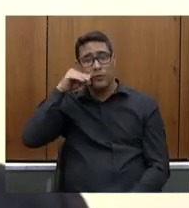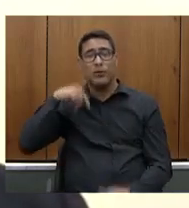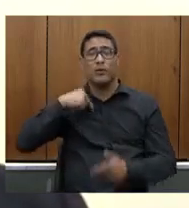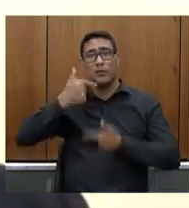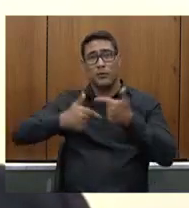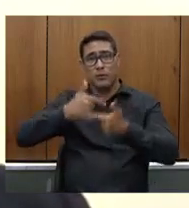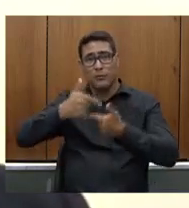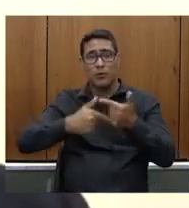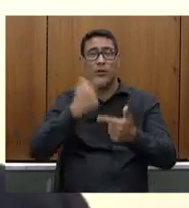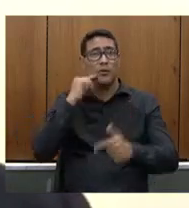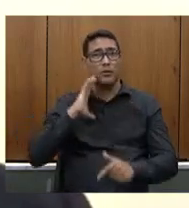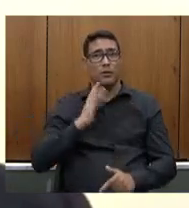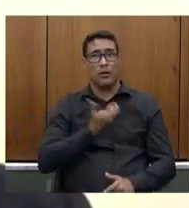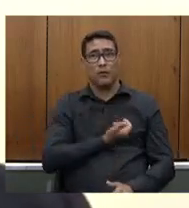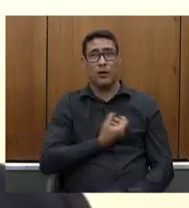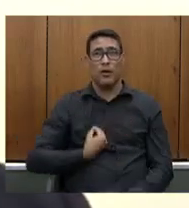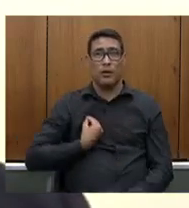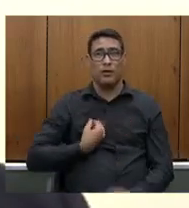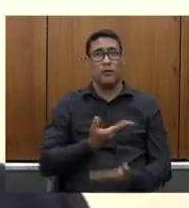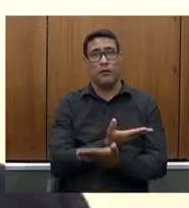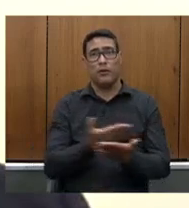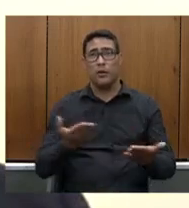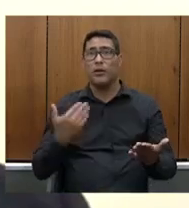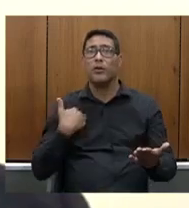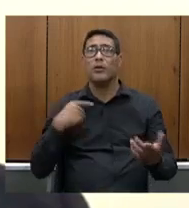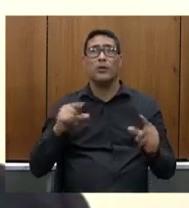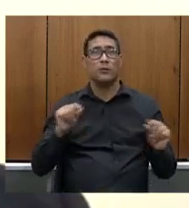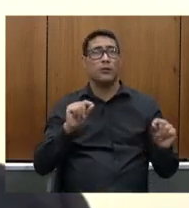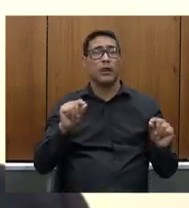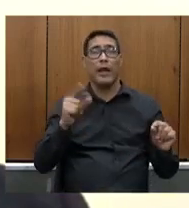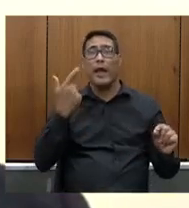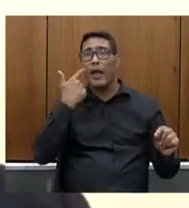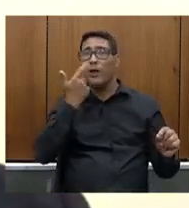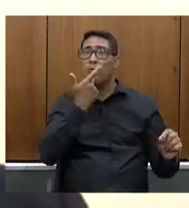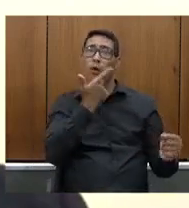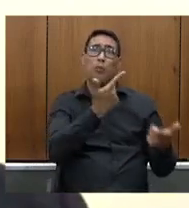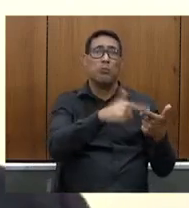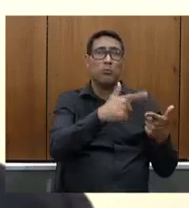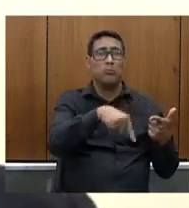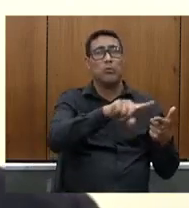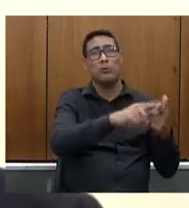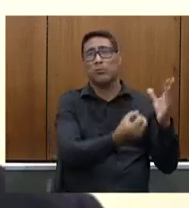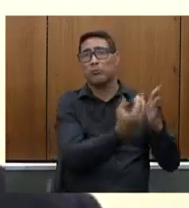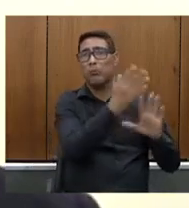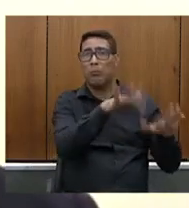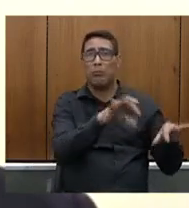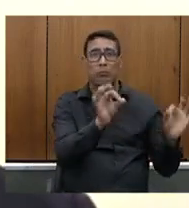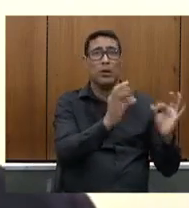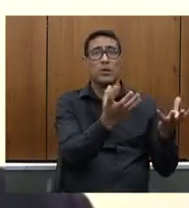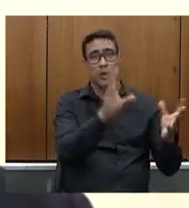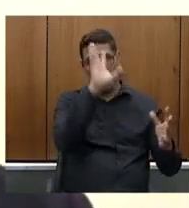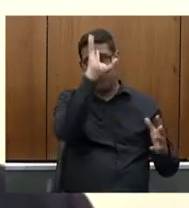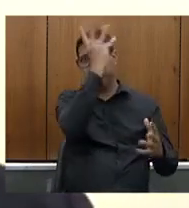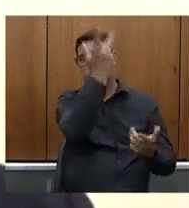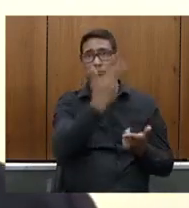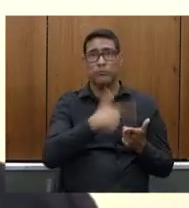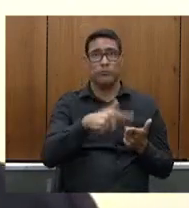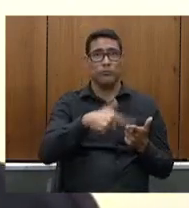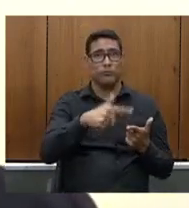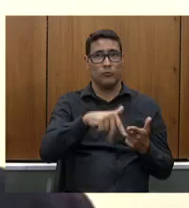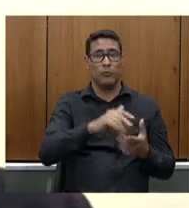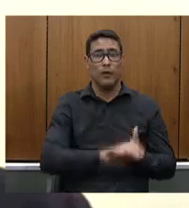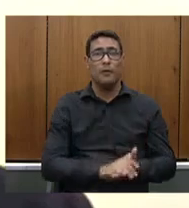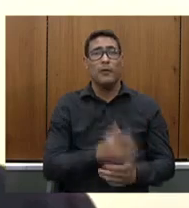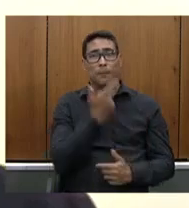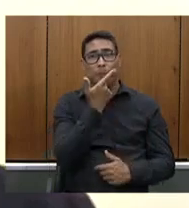a vida de alguém o que menos importa é a origem do problema o que mais importa é a solução do problema então faço aqui o